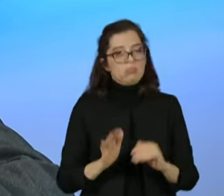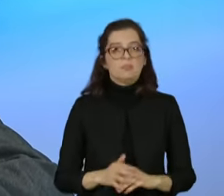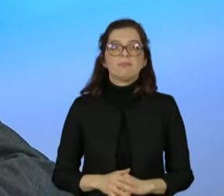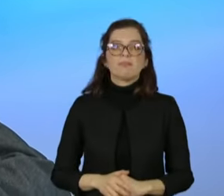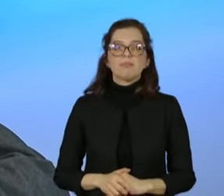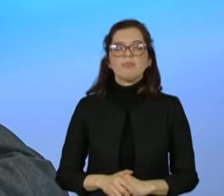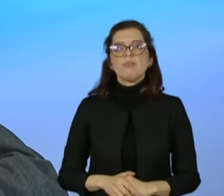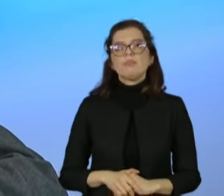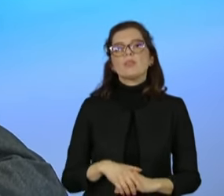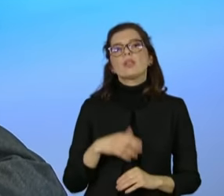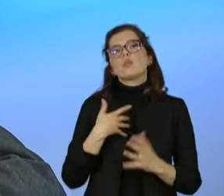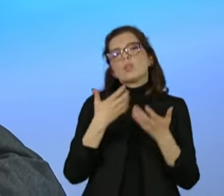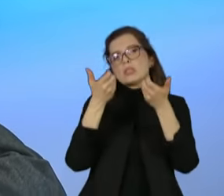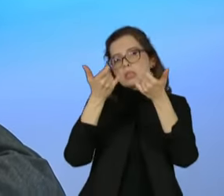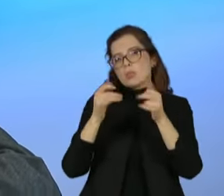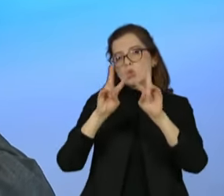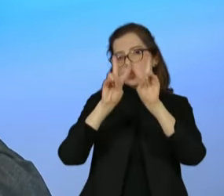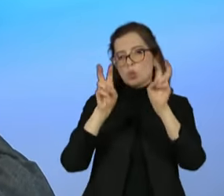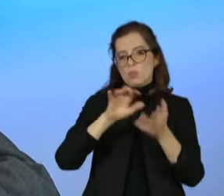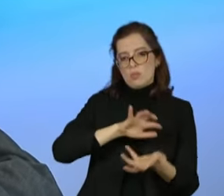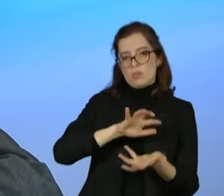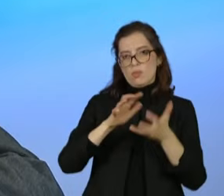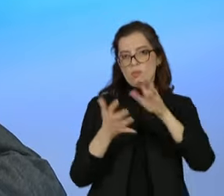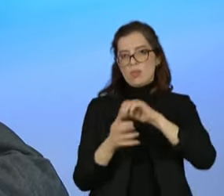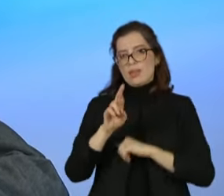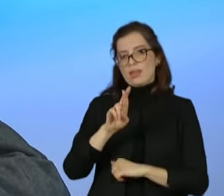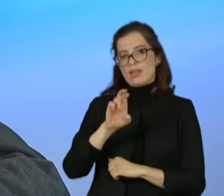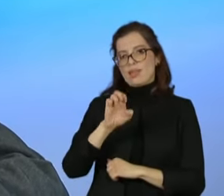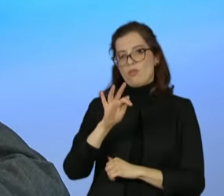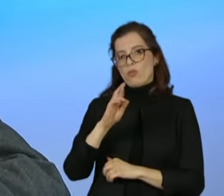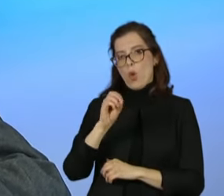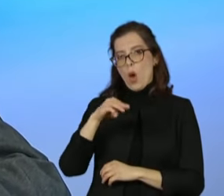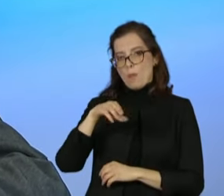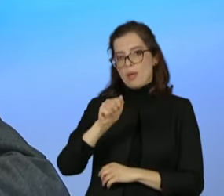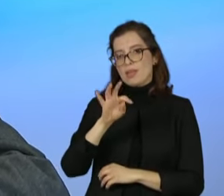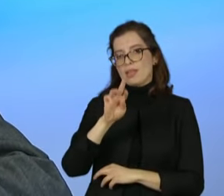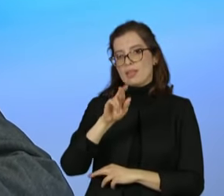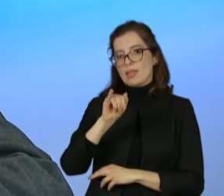tributária, que é uma reforma muito prometida e jamais